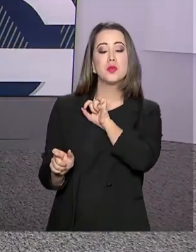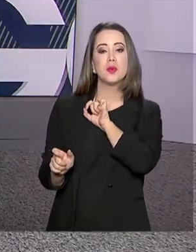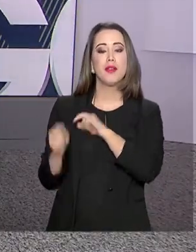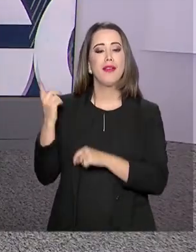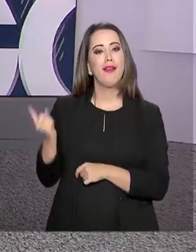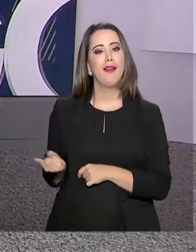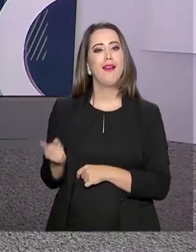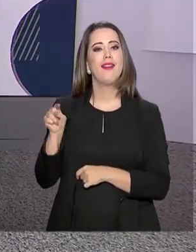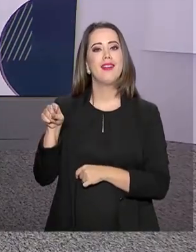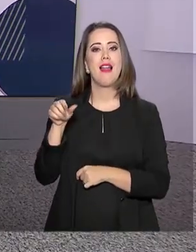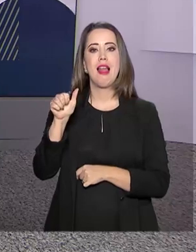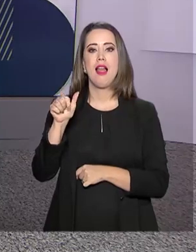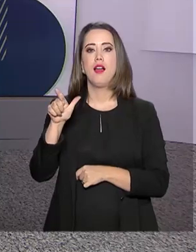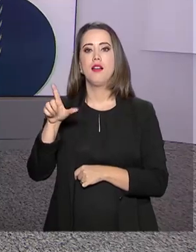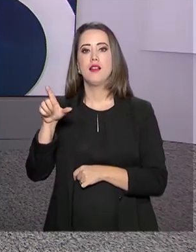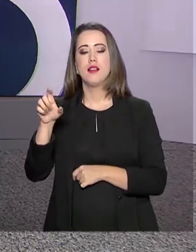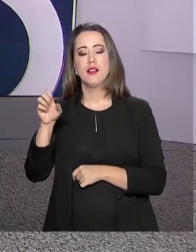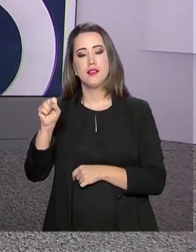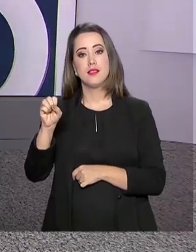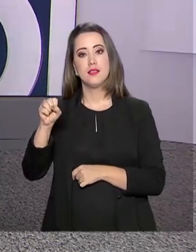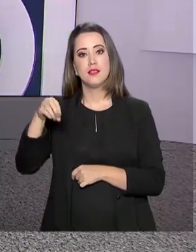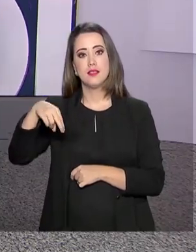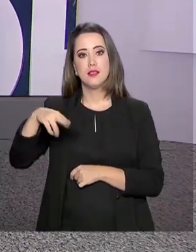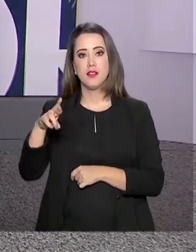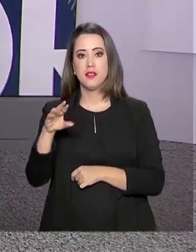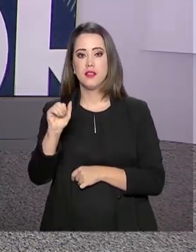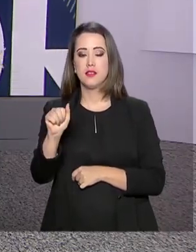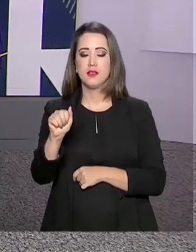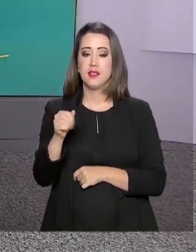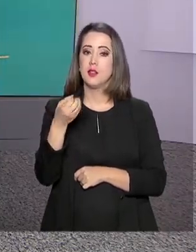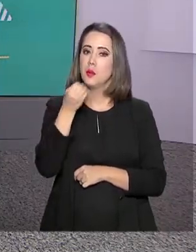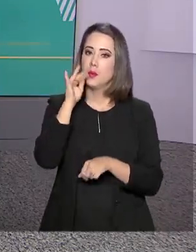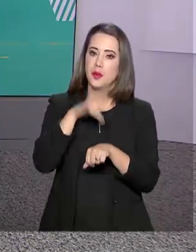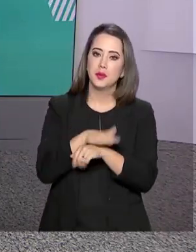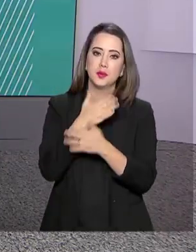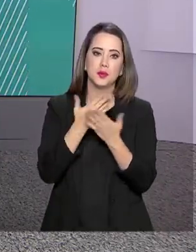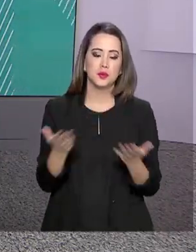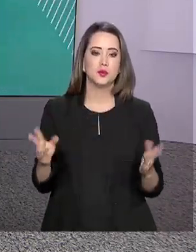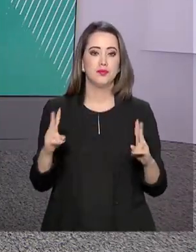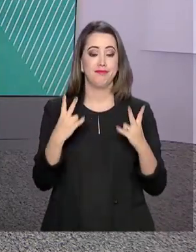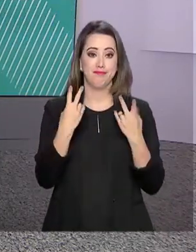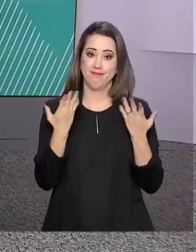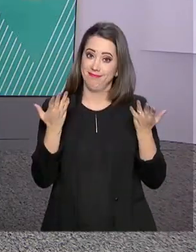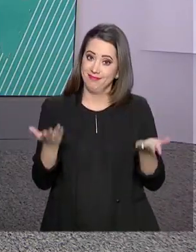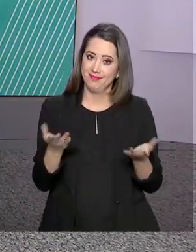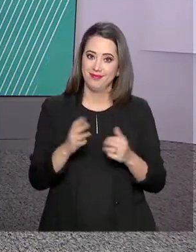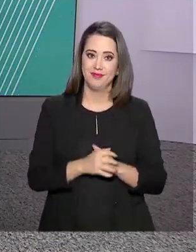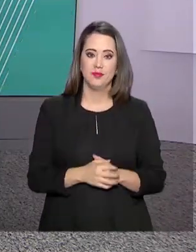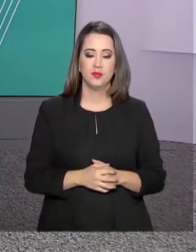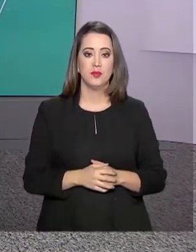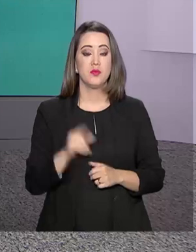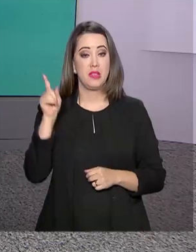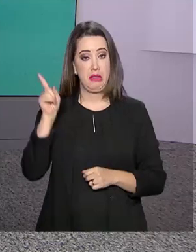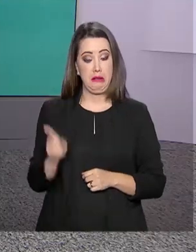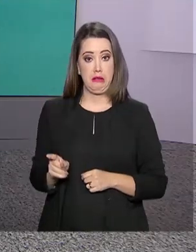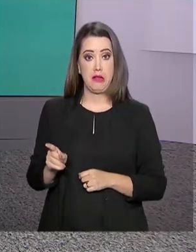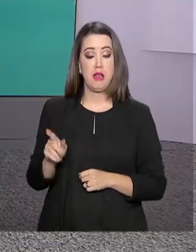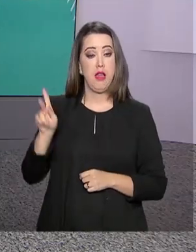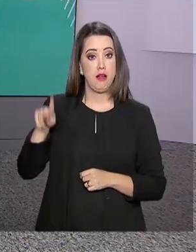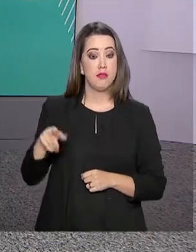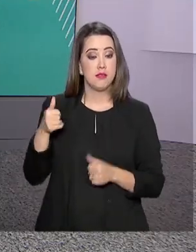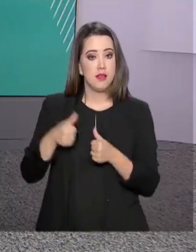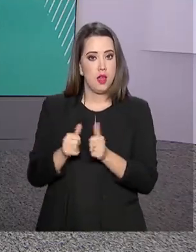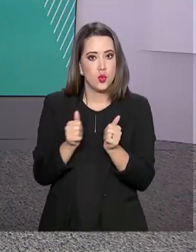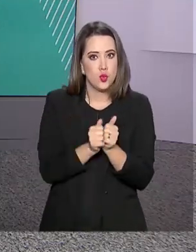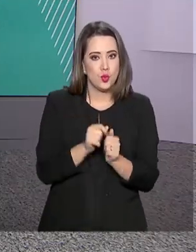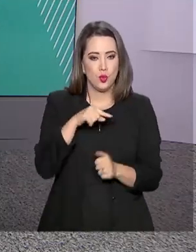Alessandra Bastos. Boa noite, Alessandra. Olá, Roberto. Boa noite. Boa noite a todos que nos assistem. A Alessandra está aqui com a gente para